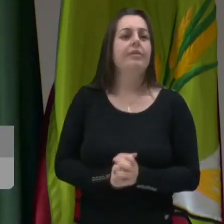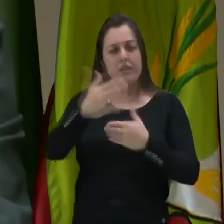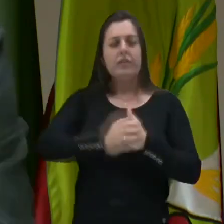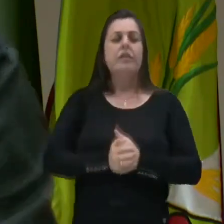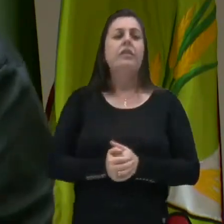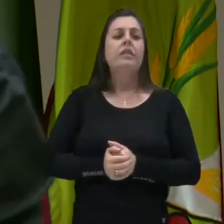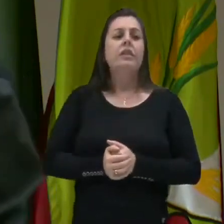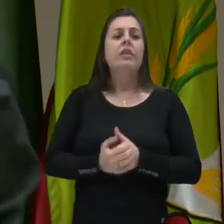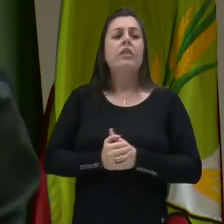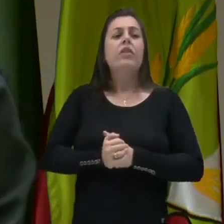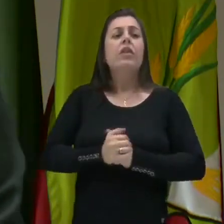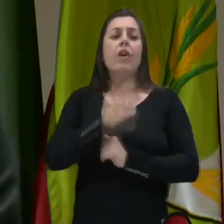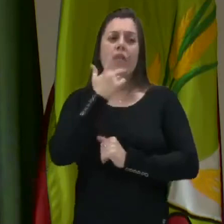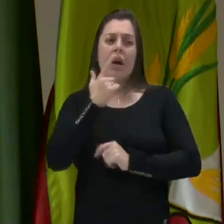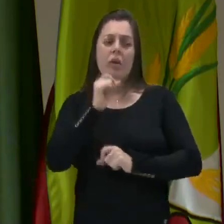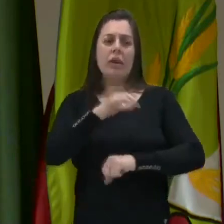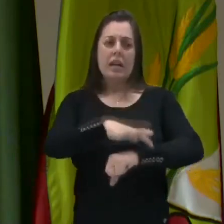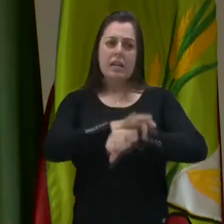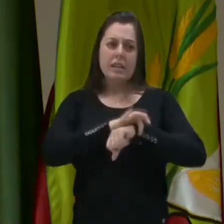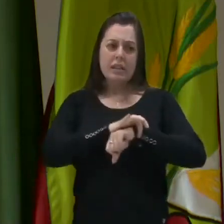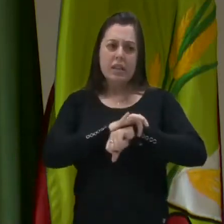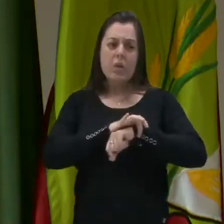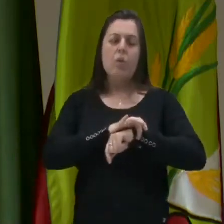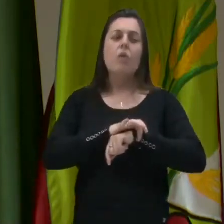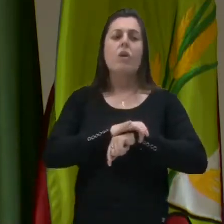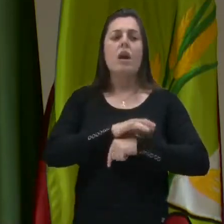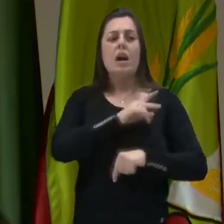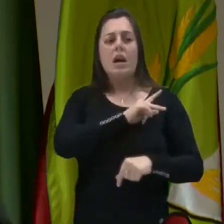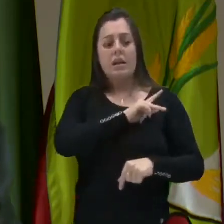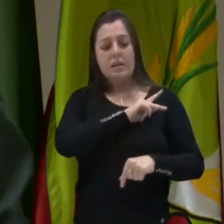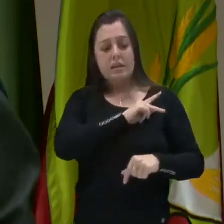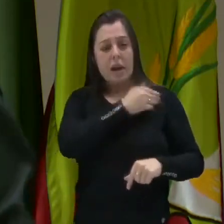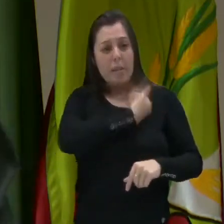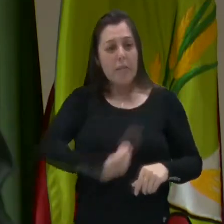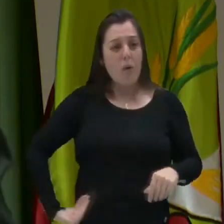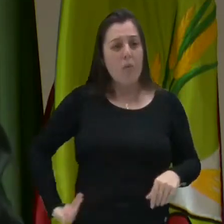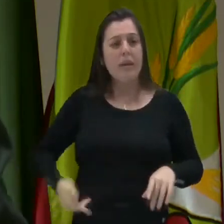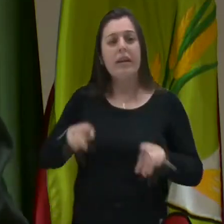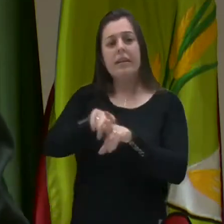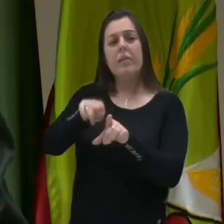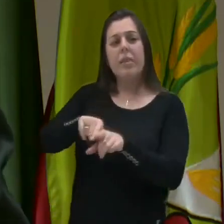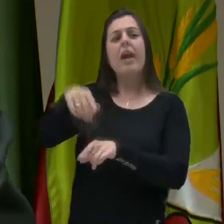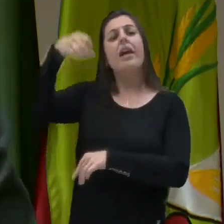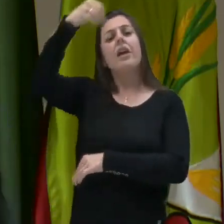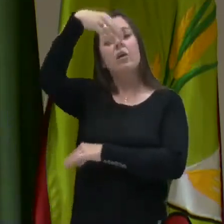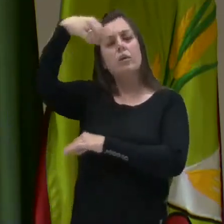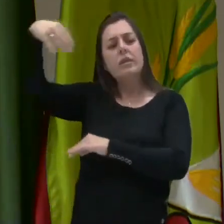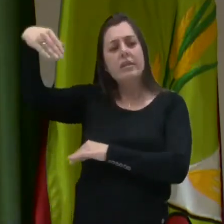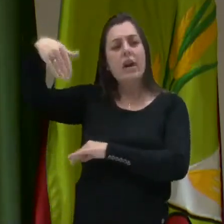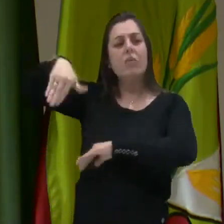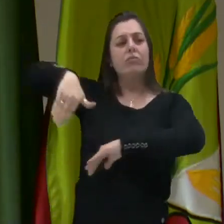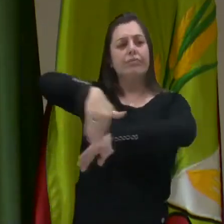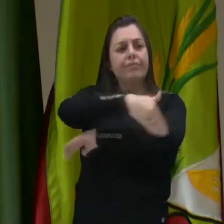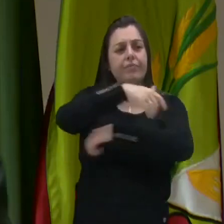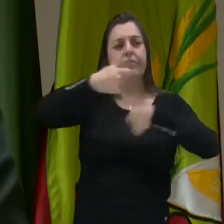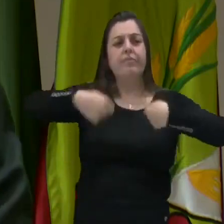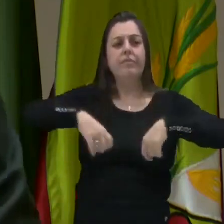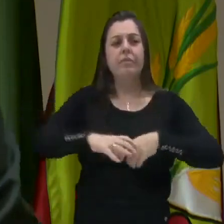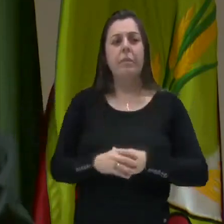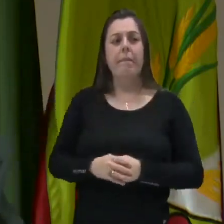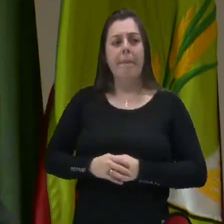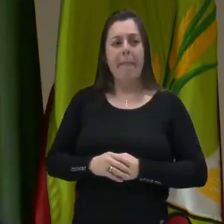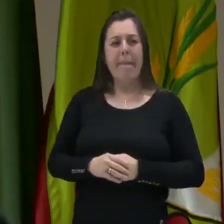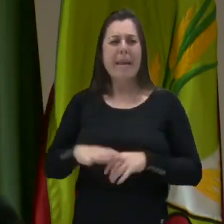E digo que segurança pública não é só homem na rua. É a iluminação pública da mesma forma. É a iluminação que necessita.